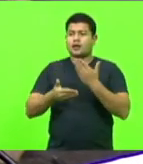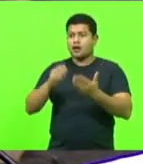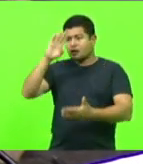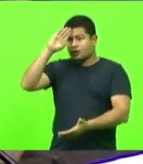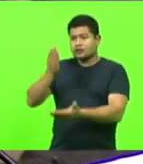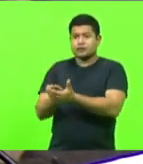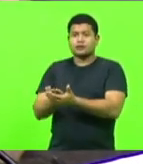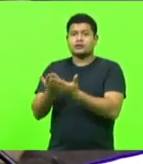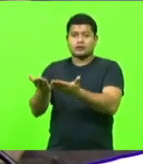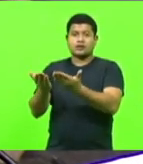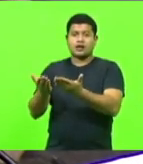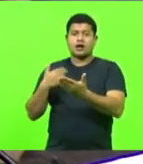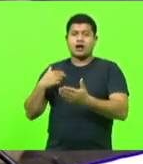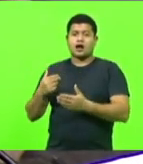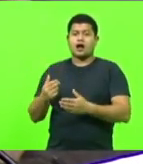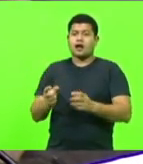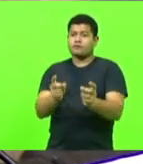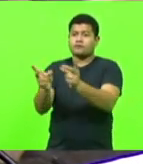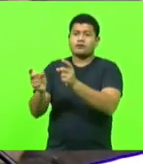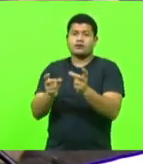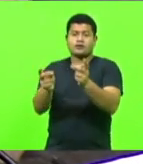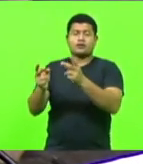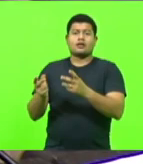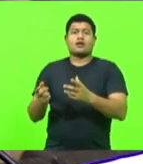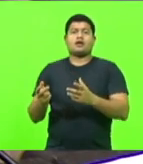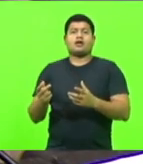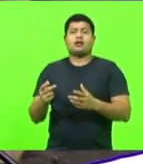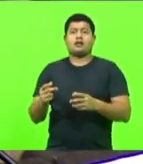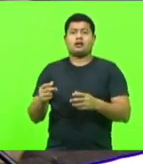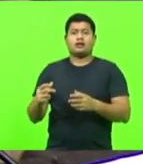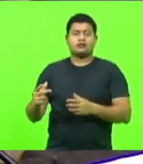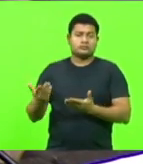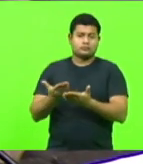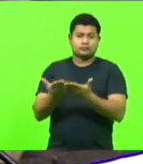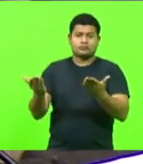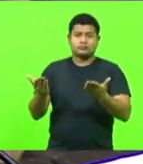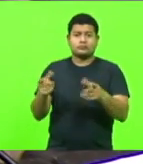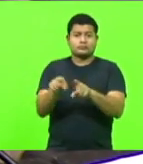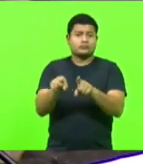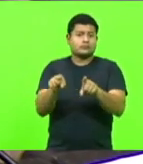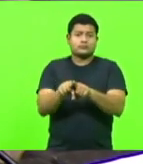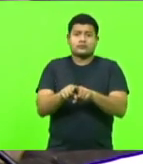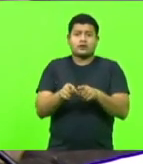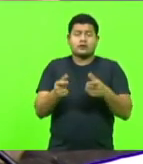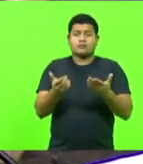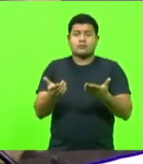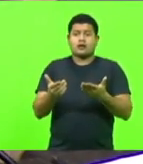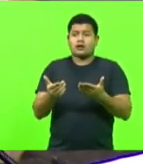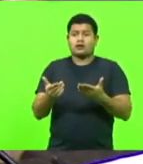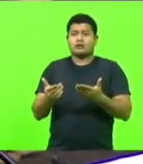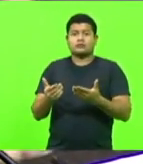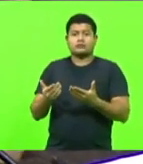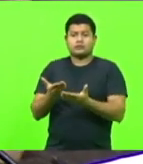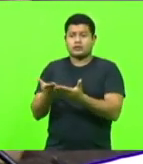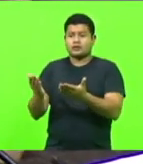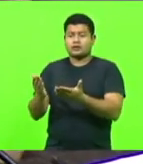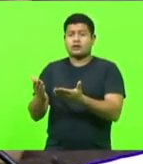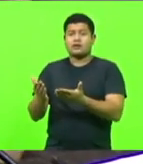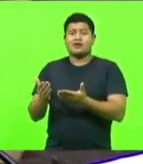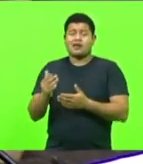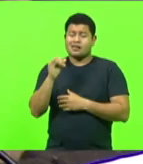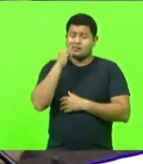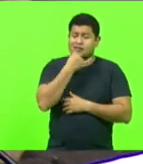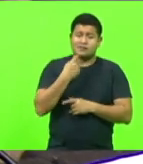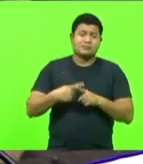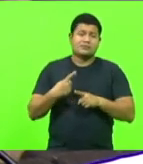iniciativa, em privatizações, em o governo sair das áreas em que não deveria estar. E é muito triste, é muito triste porque quando isso